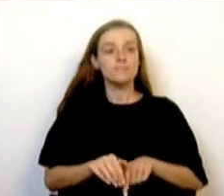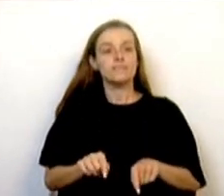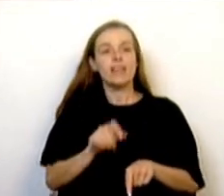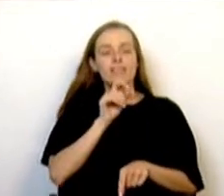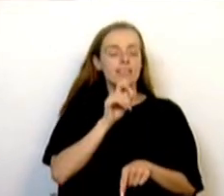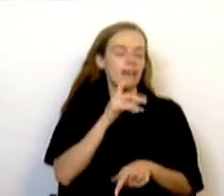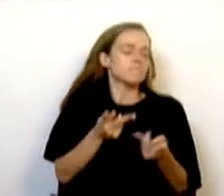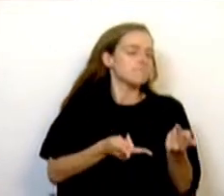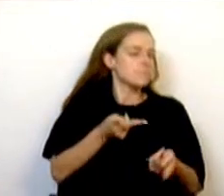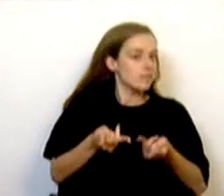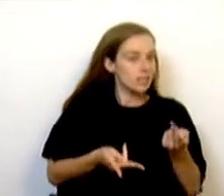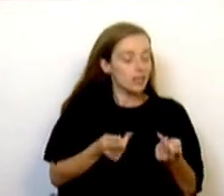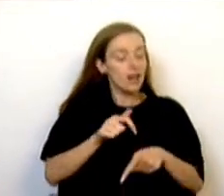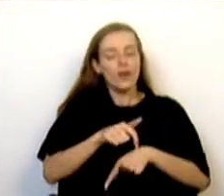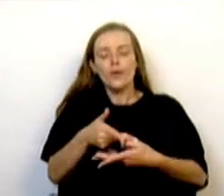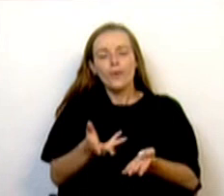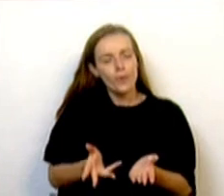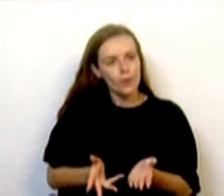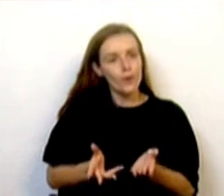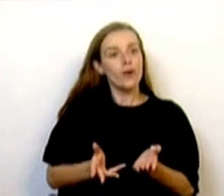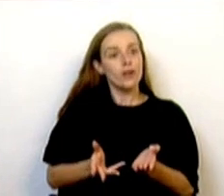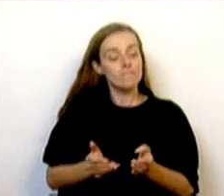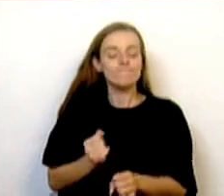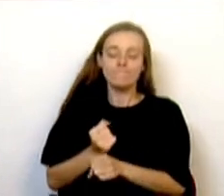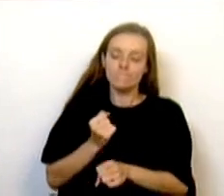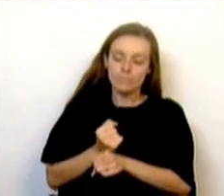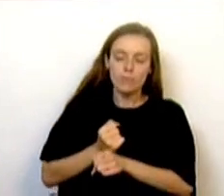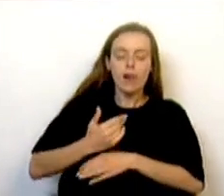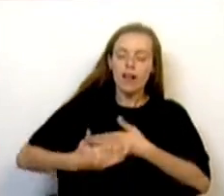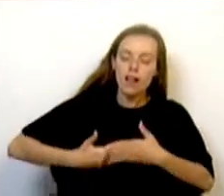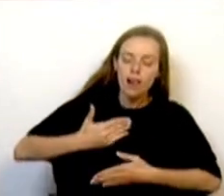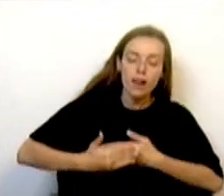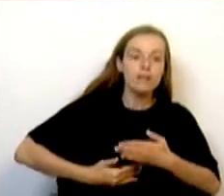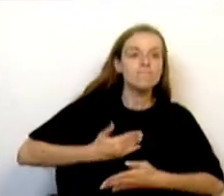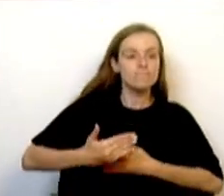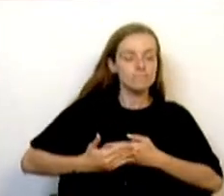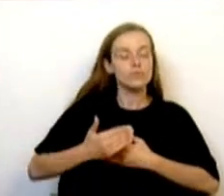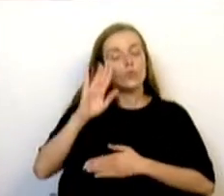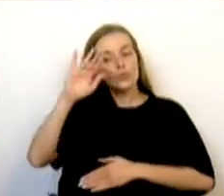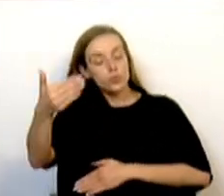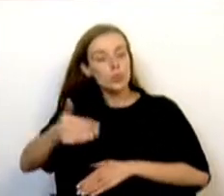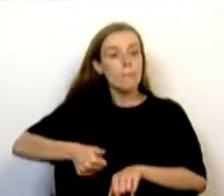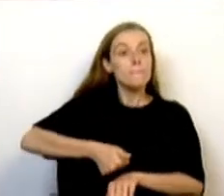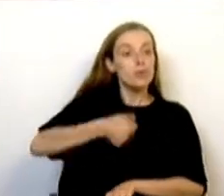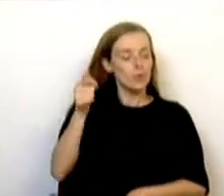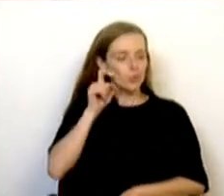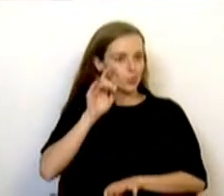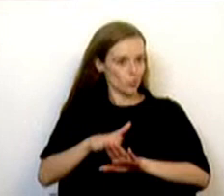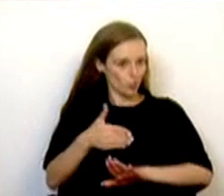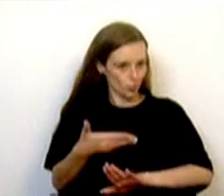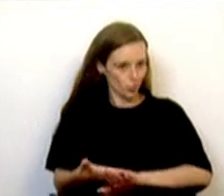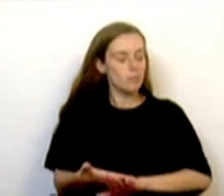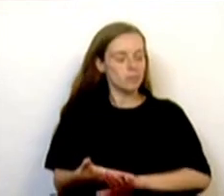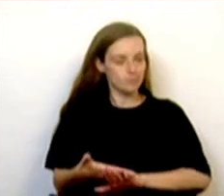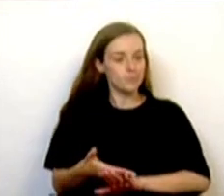permite avaliar o presente e trabalhar para construir um futuro melhor, mais digno e mais seguro. É